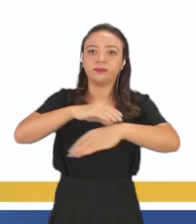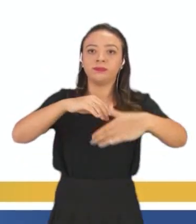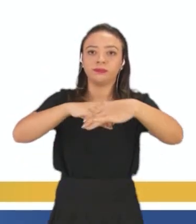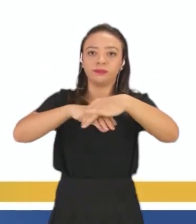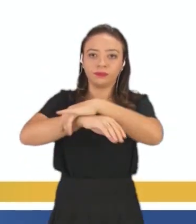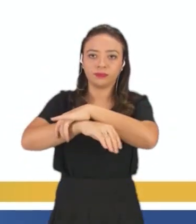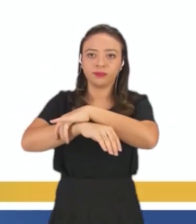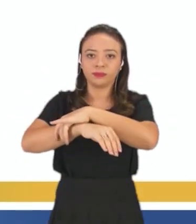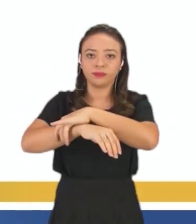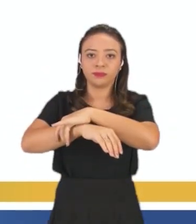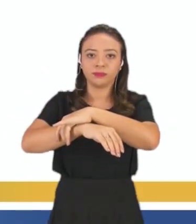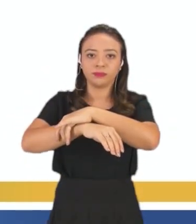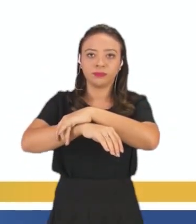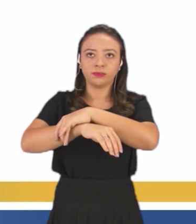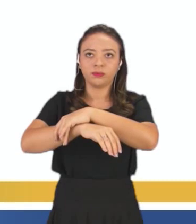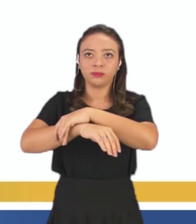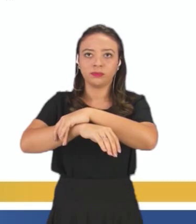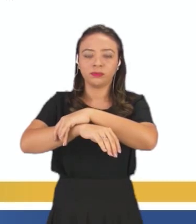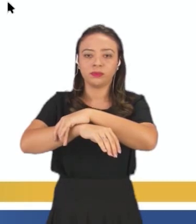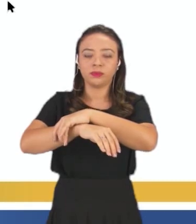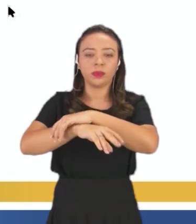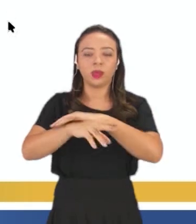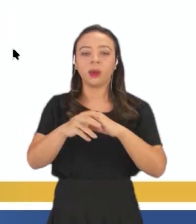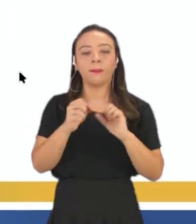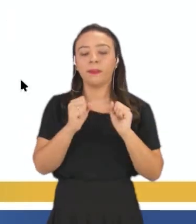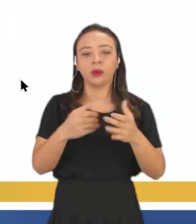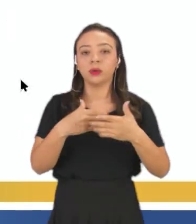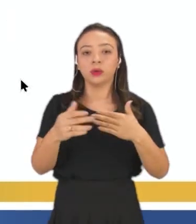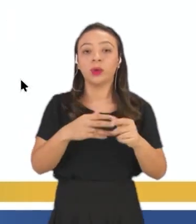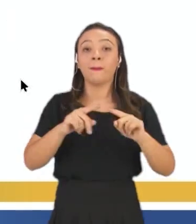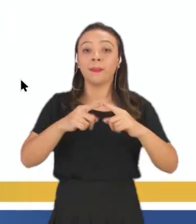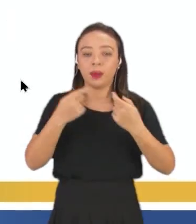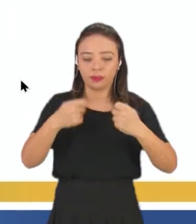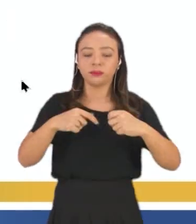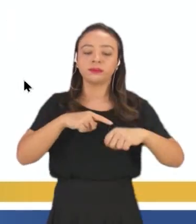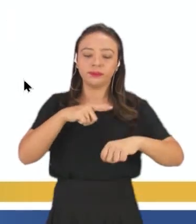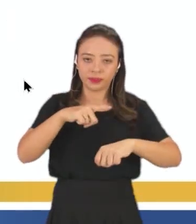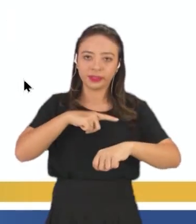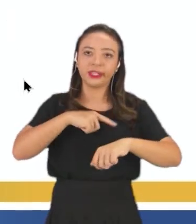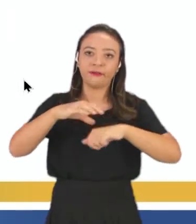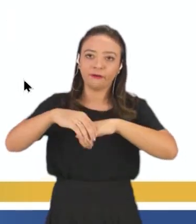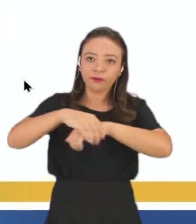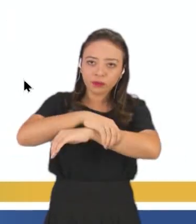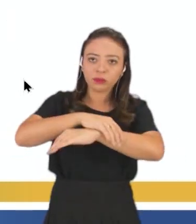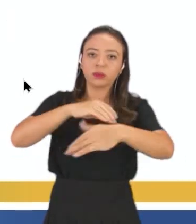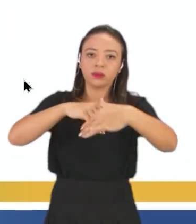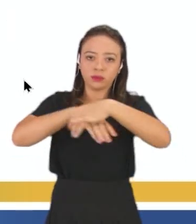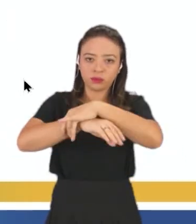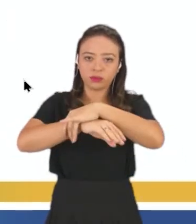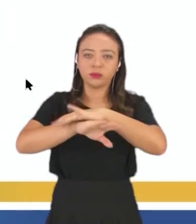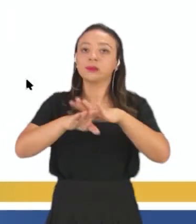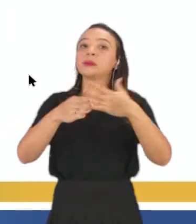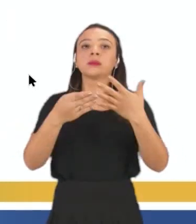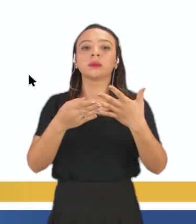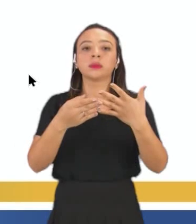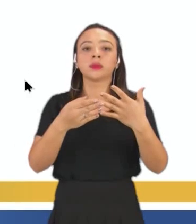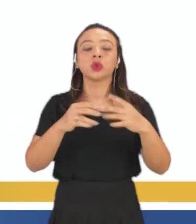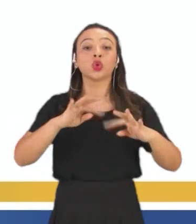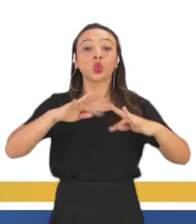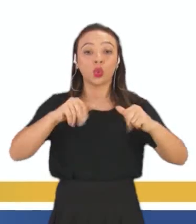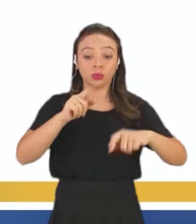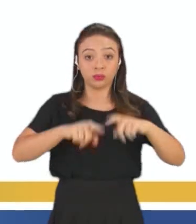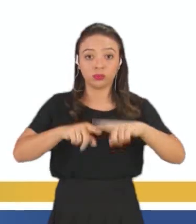fechados, que não necessariamente precisa ser social, tá? Pode ser um tênis também. Então, esses equipamentos, eles são muito